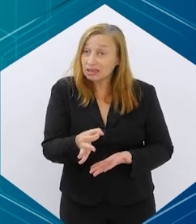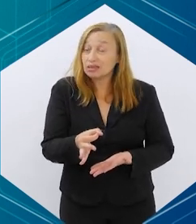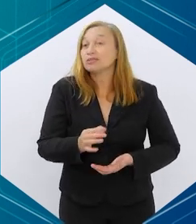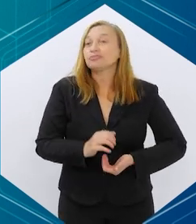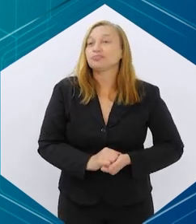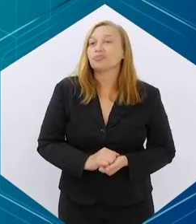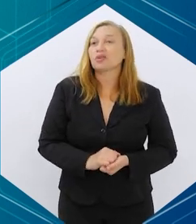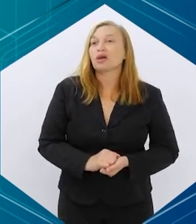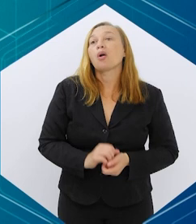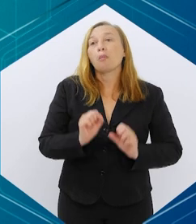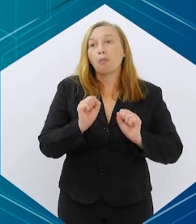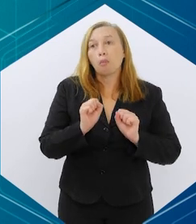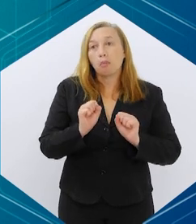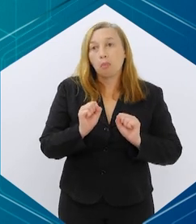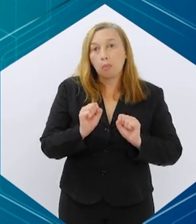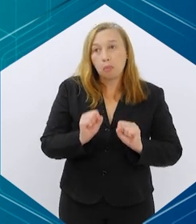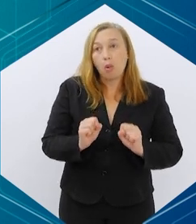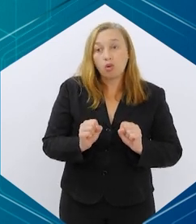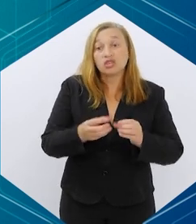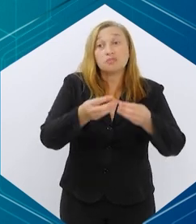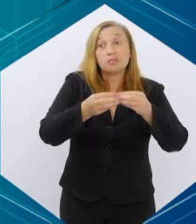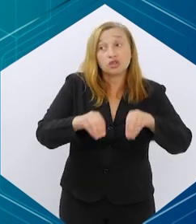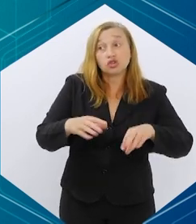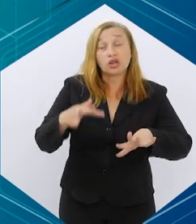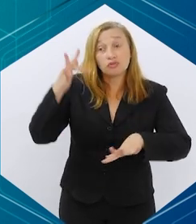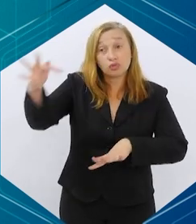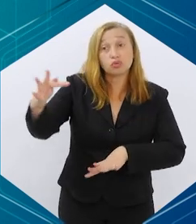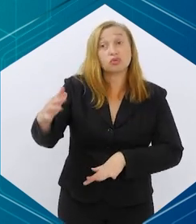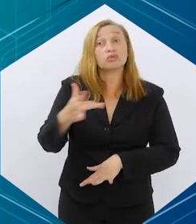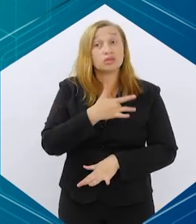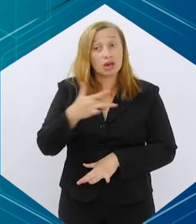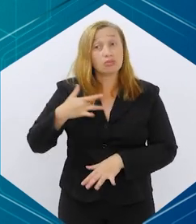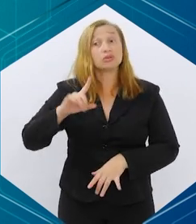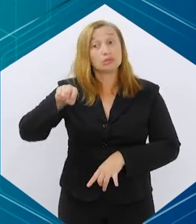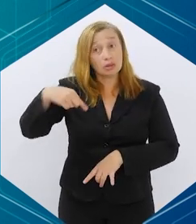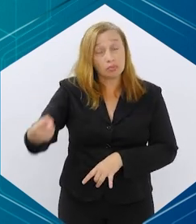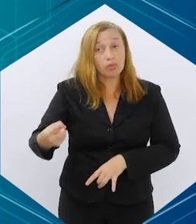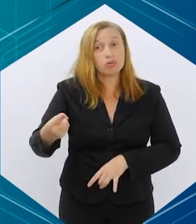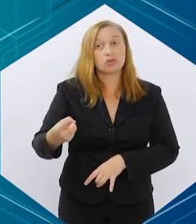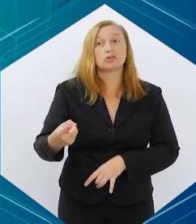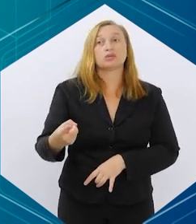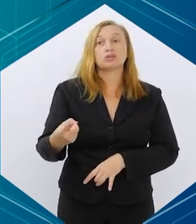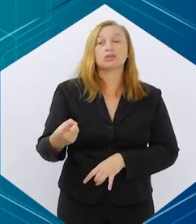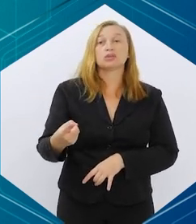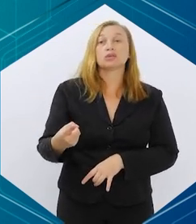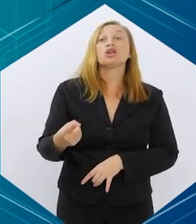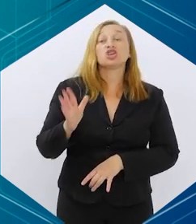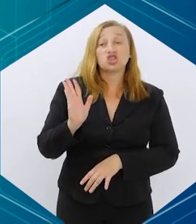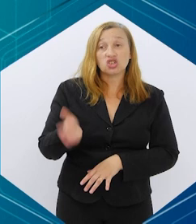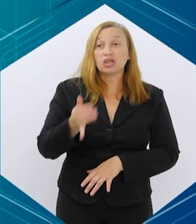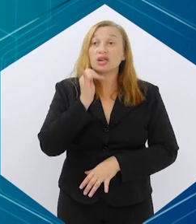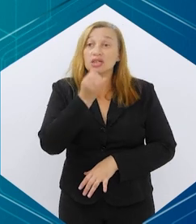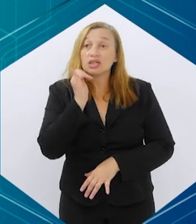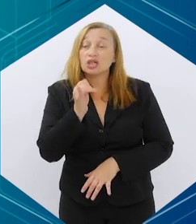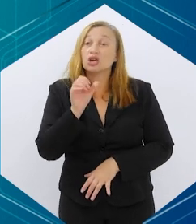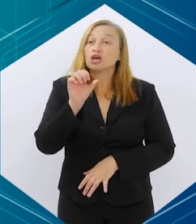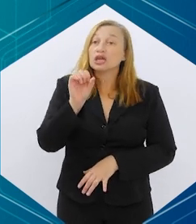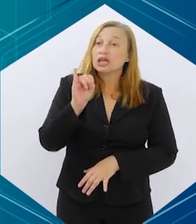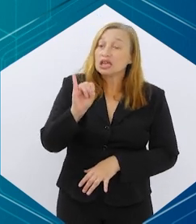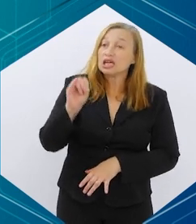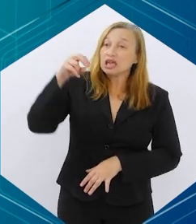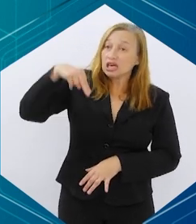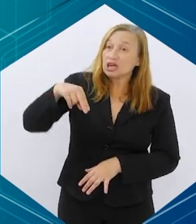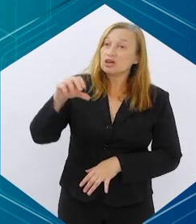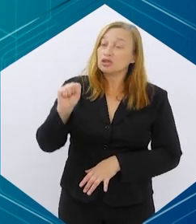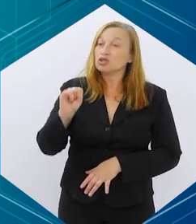algum contaminante que pode levar a uma hepatotoxicidade e o mais grave houve relatos de ter insulina